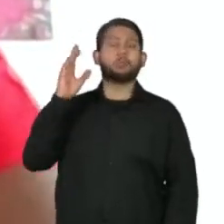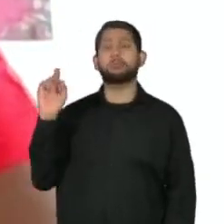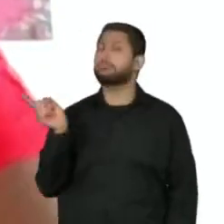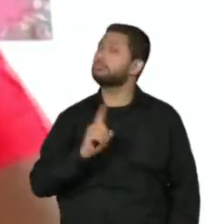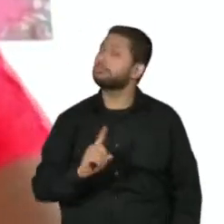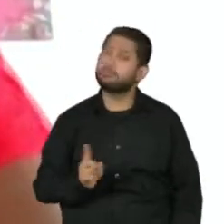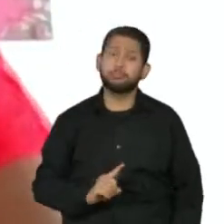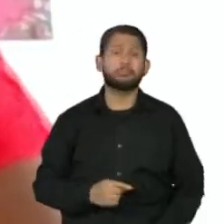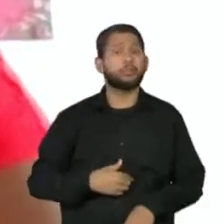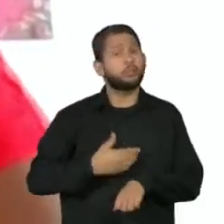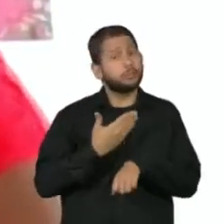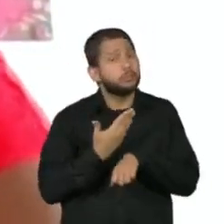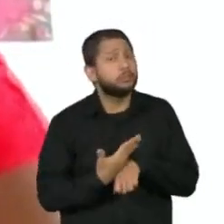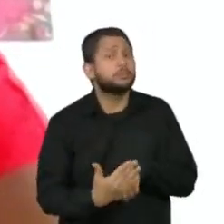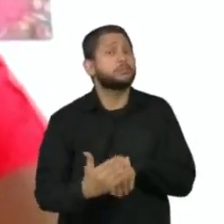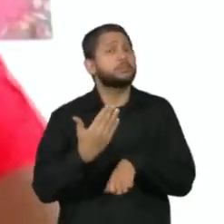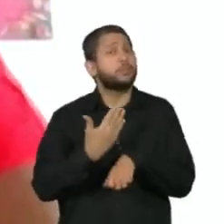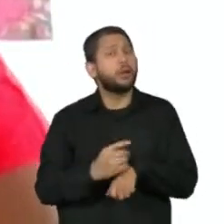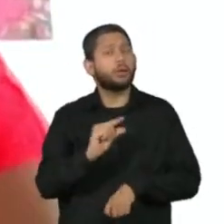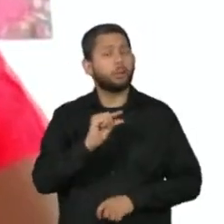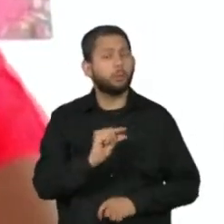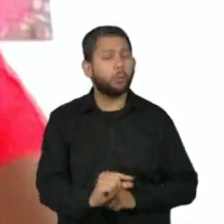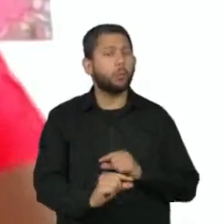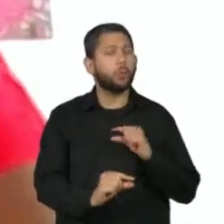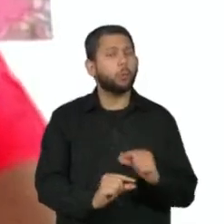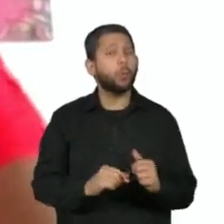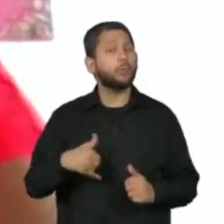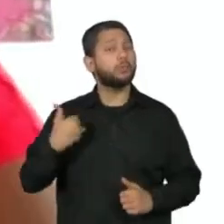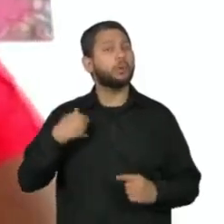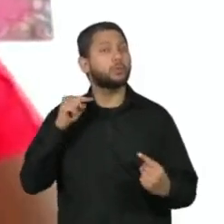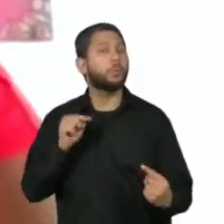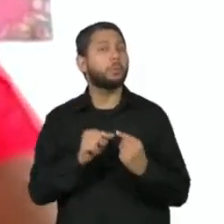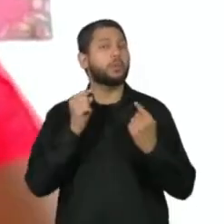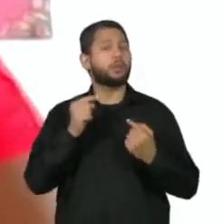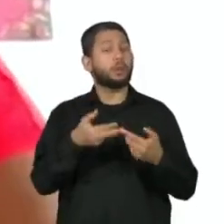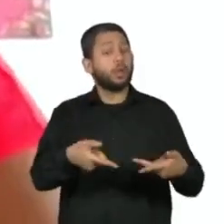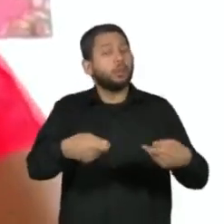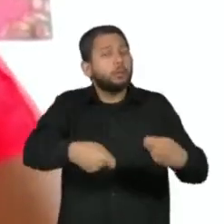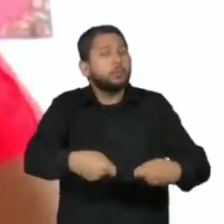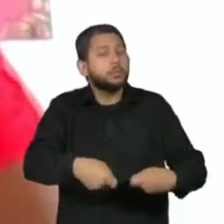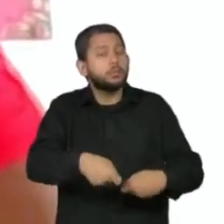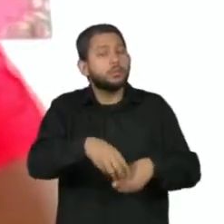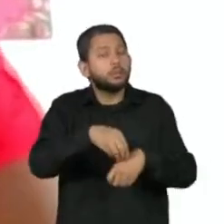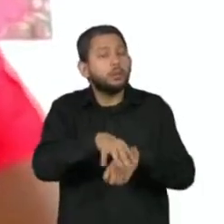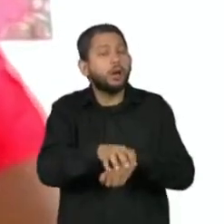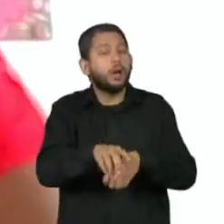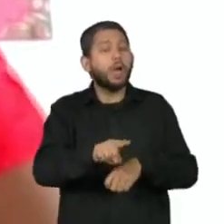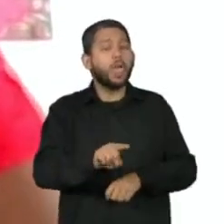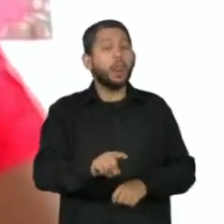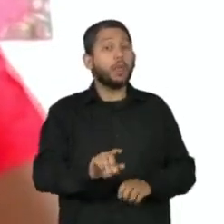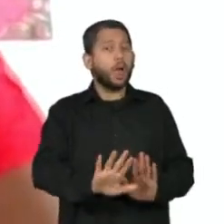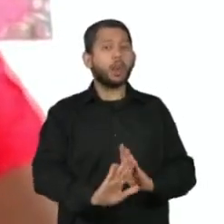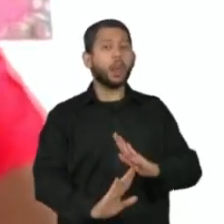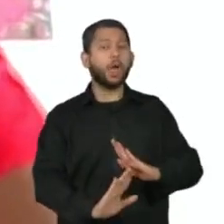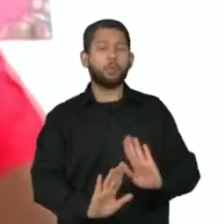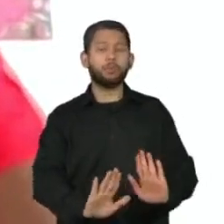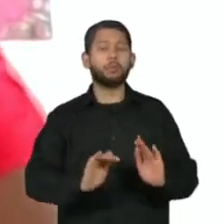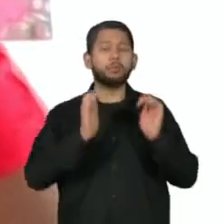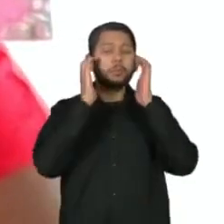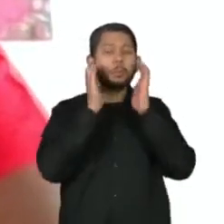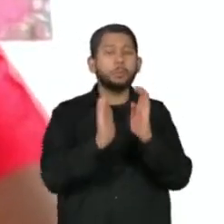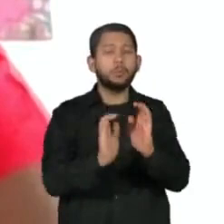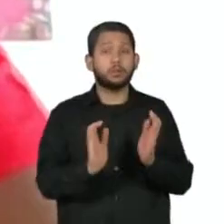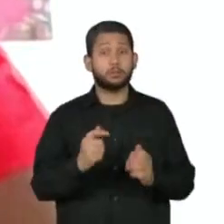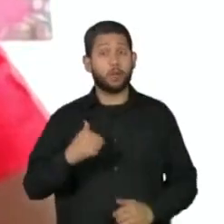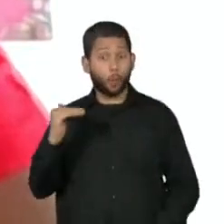medida que dá idade e dá necessidade de conhecimento dessa criança, nós, enquanto adultos, temos o dever